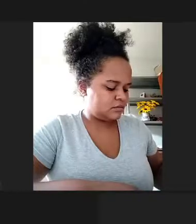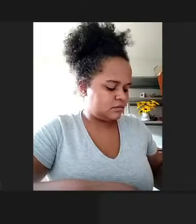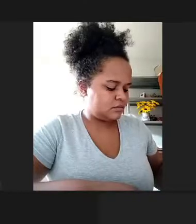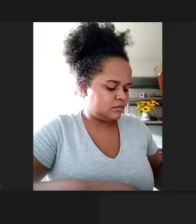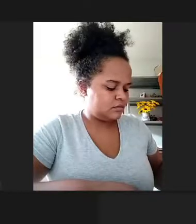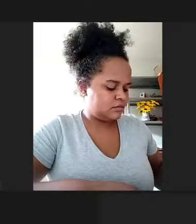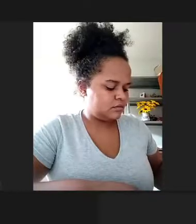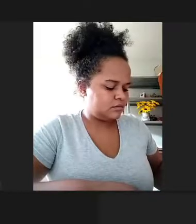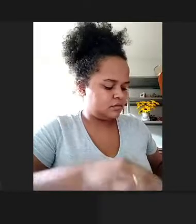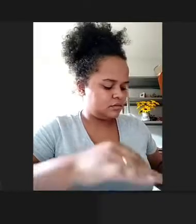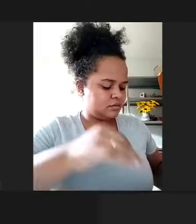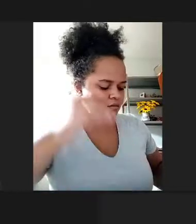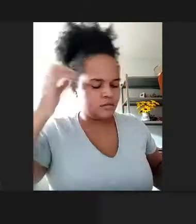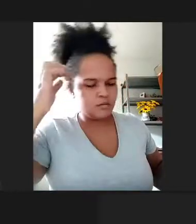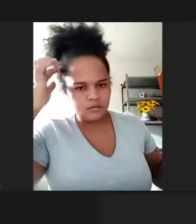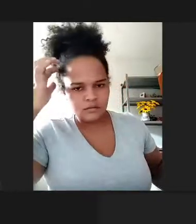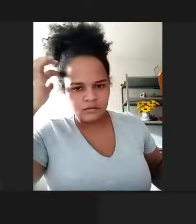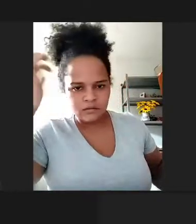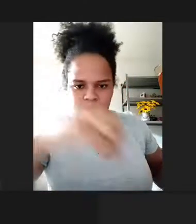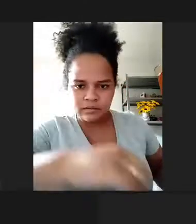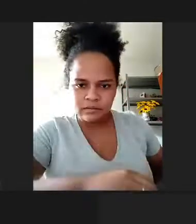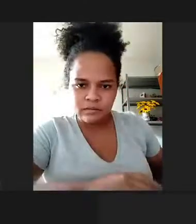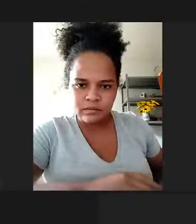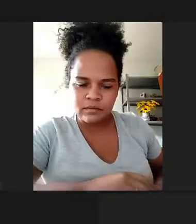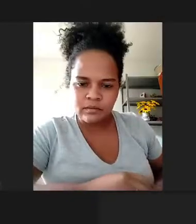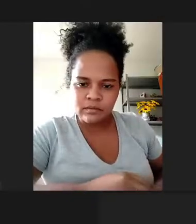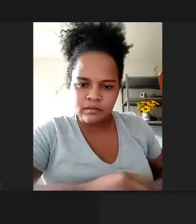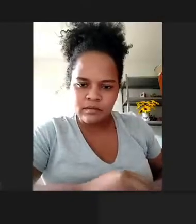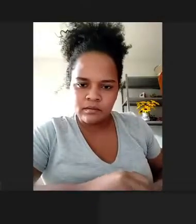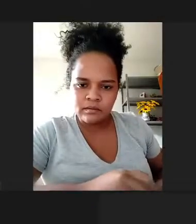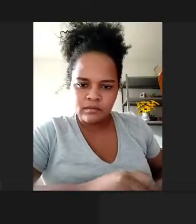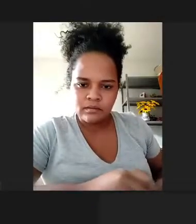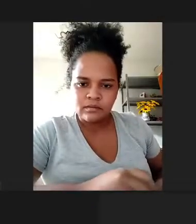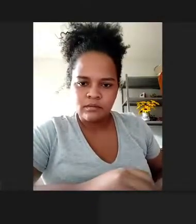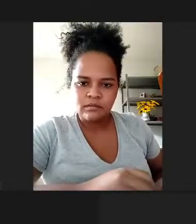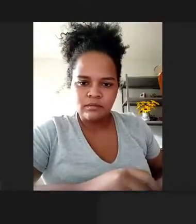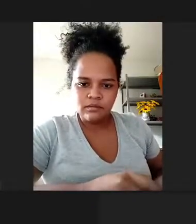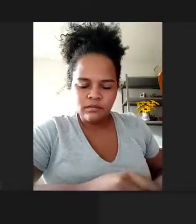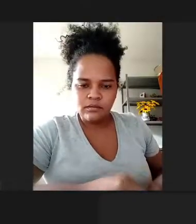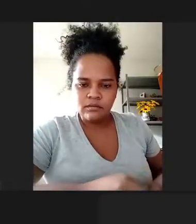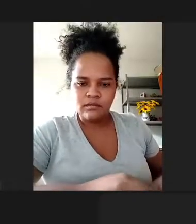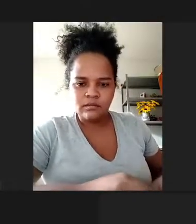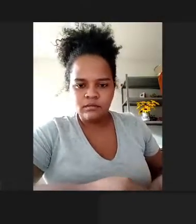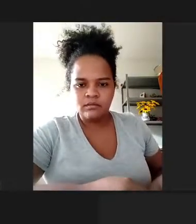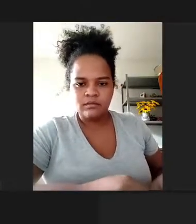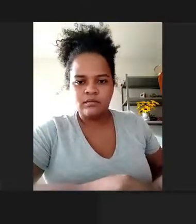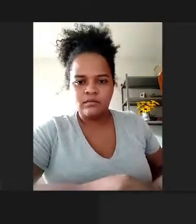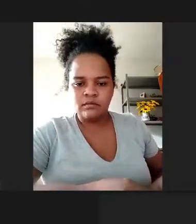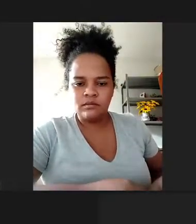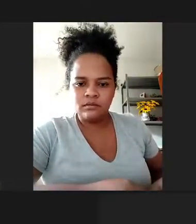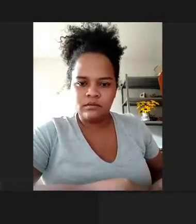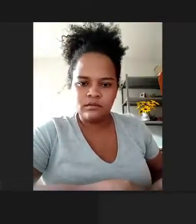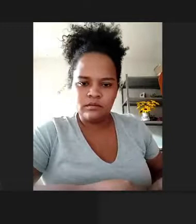mude os legumes também as crianças abaixo de três anos é arroz feijão macarrão óleo o leite